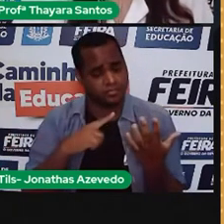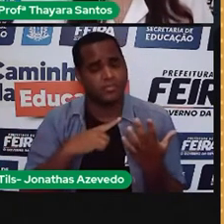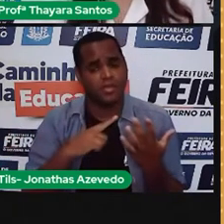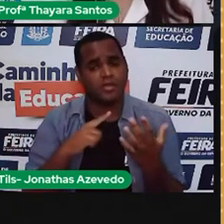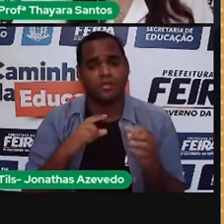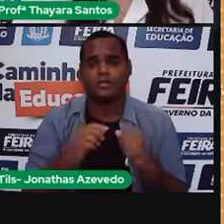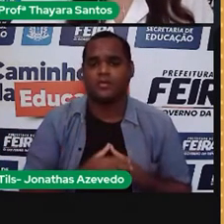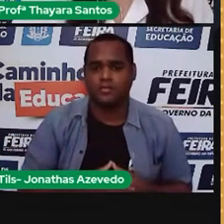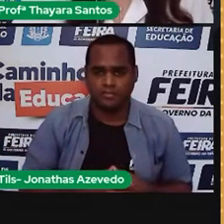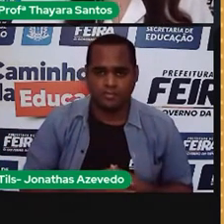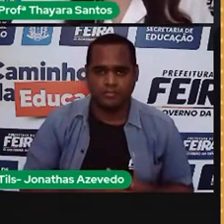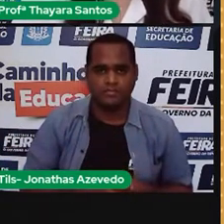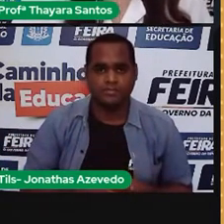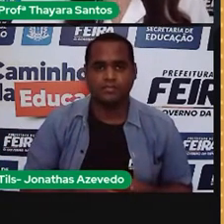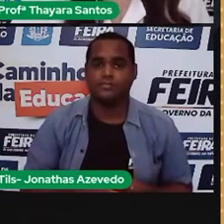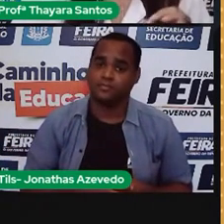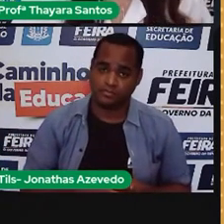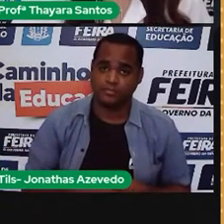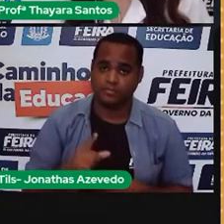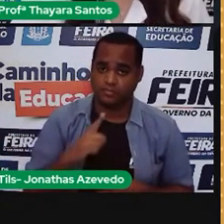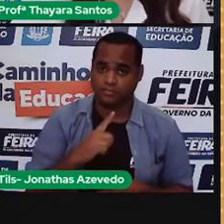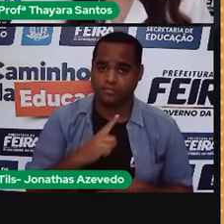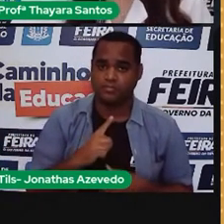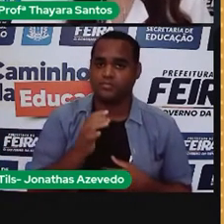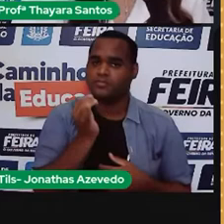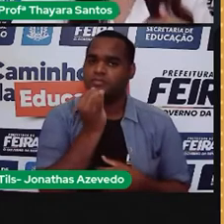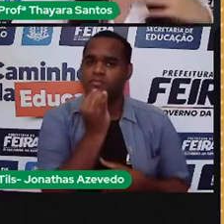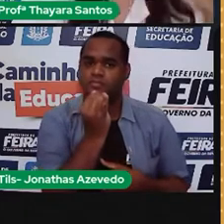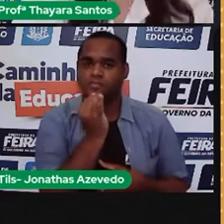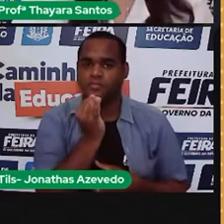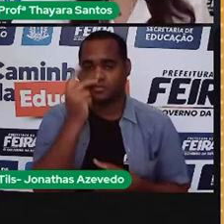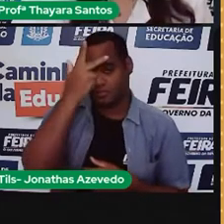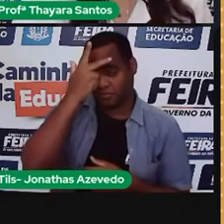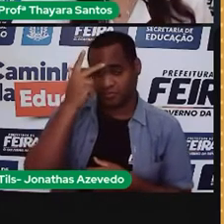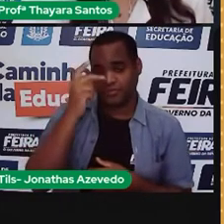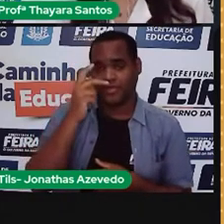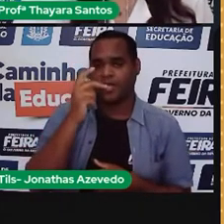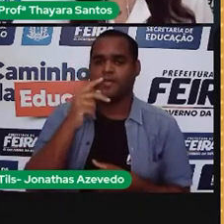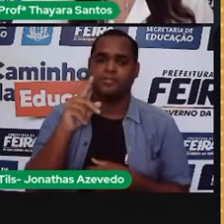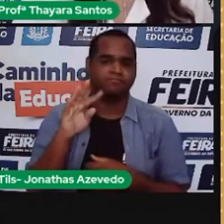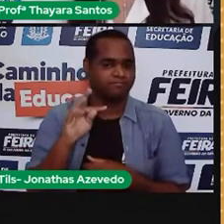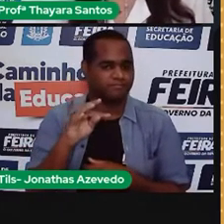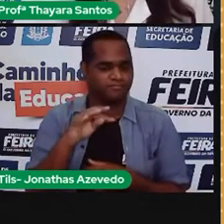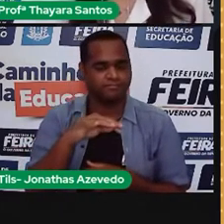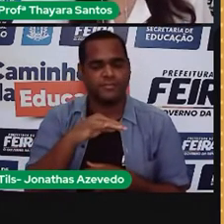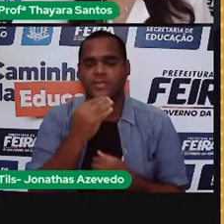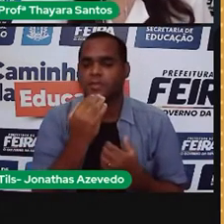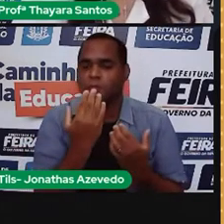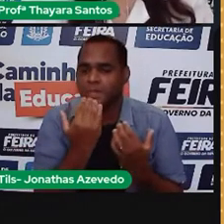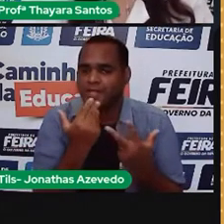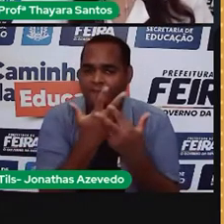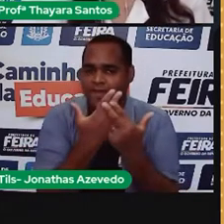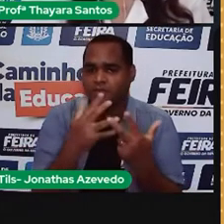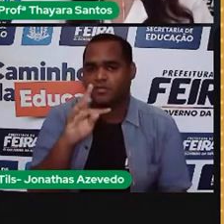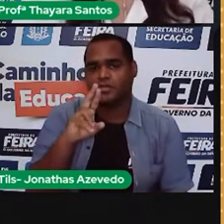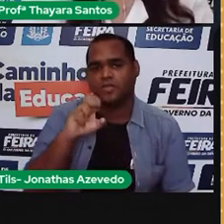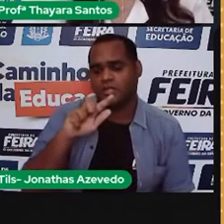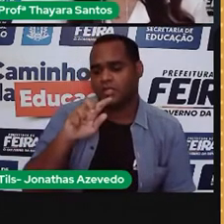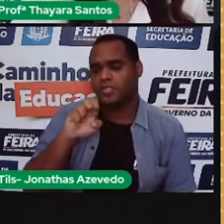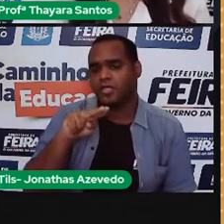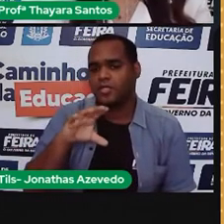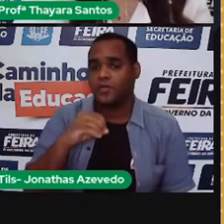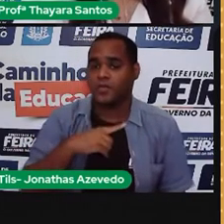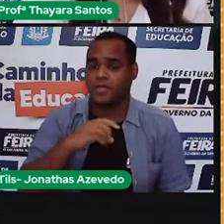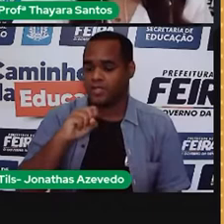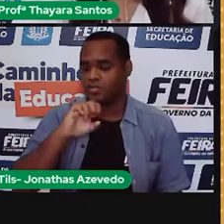Por exemplo, a maior parte dos transgênicos que fazem parte do nosso cotidiano, são as plantas e especificamente a